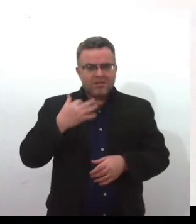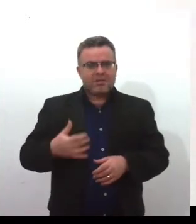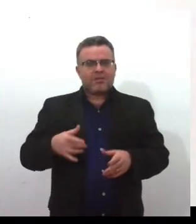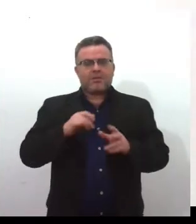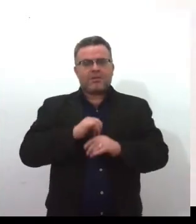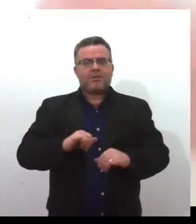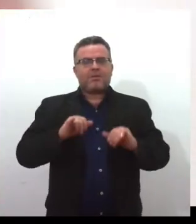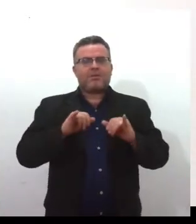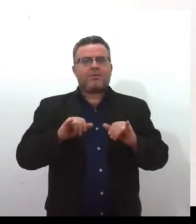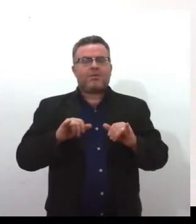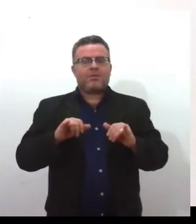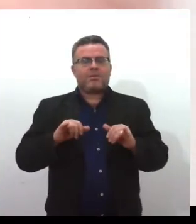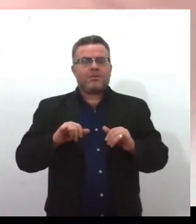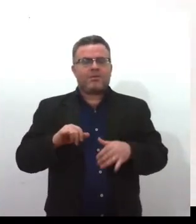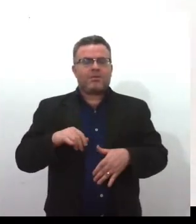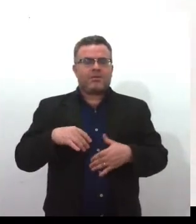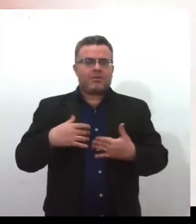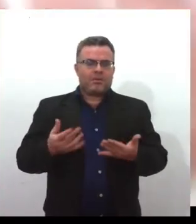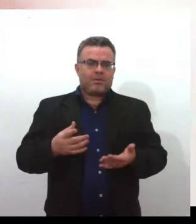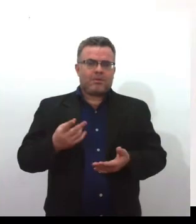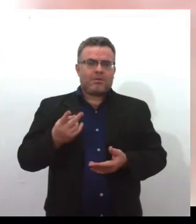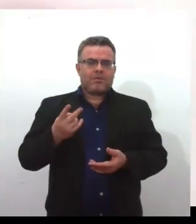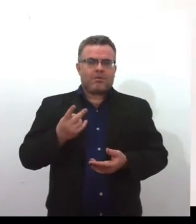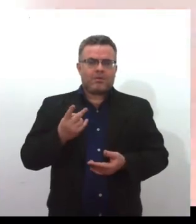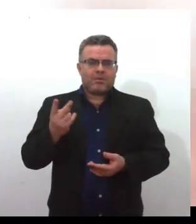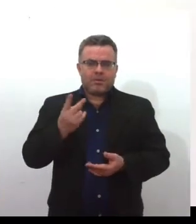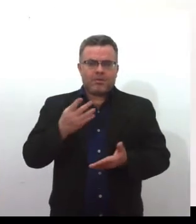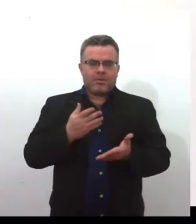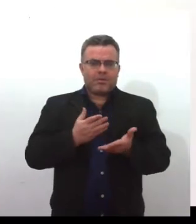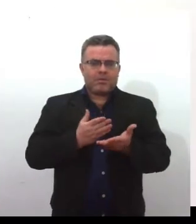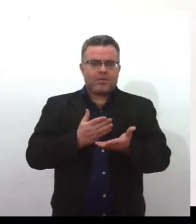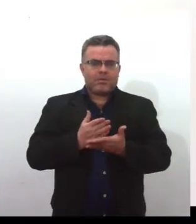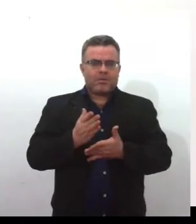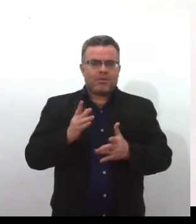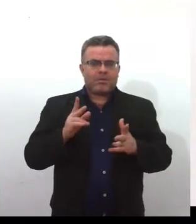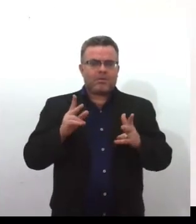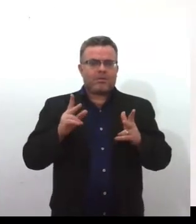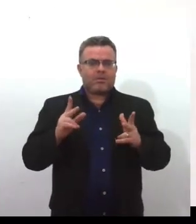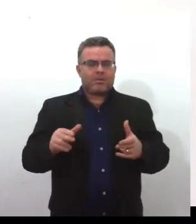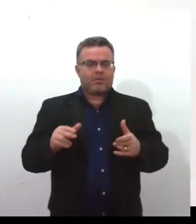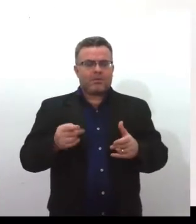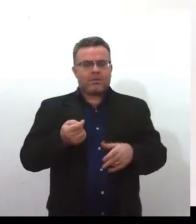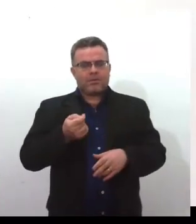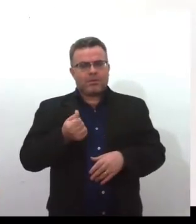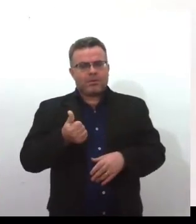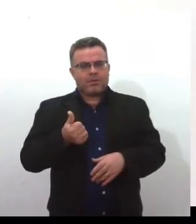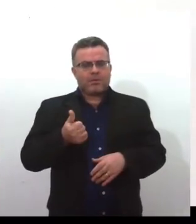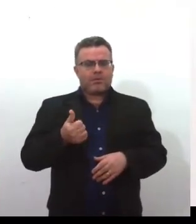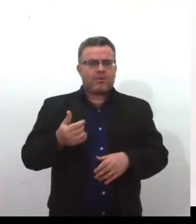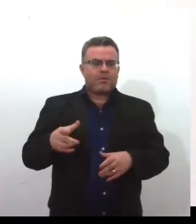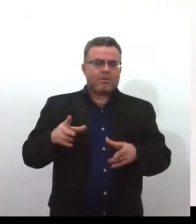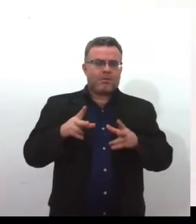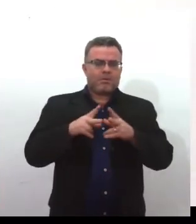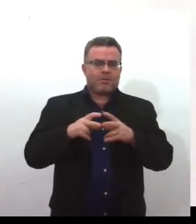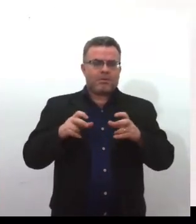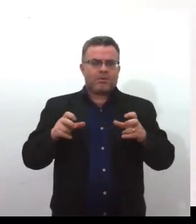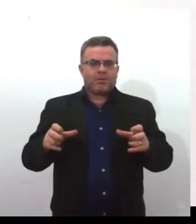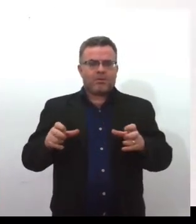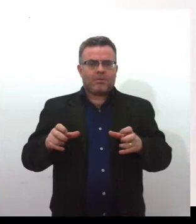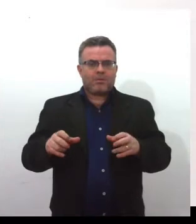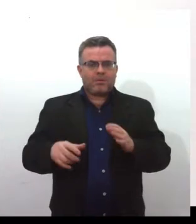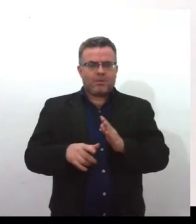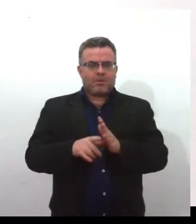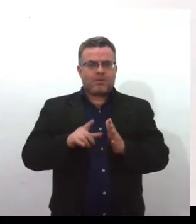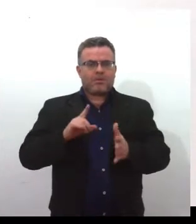oficial, né, Então, os dois foram aprovados quase que no mesmo período, no entanto, Santa Catarina sanciona um dia antes,